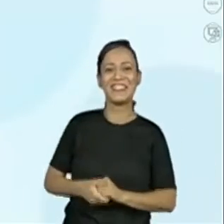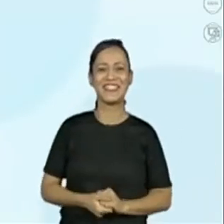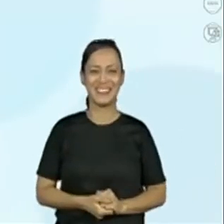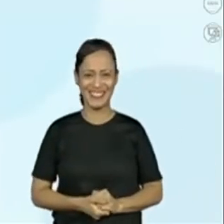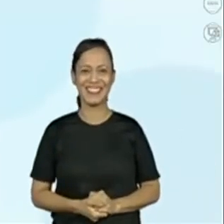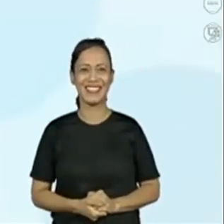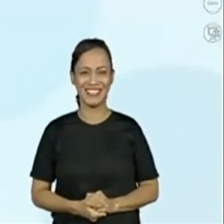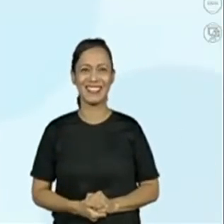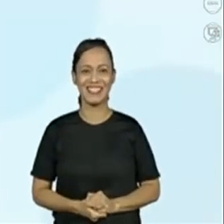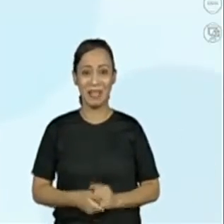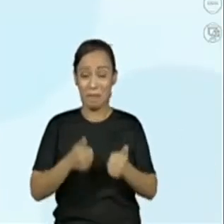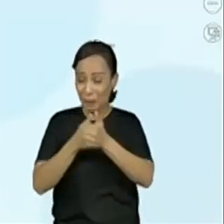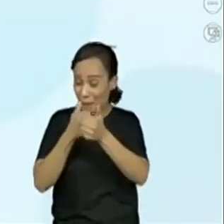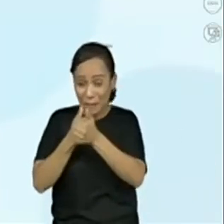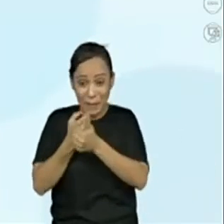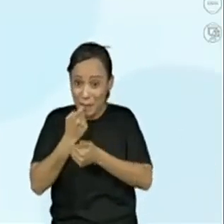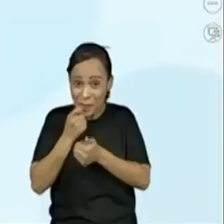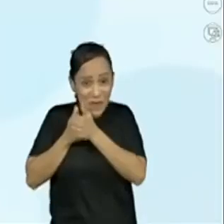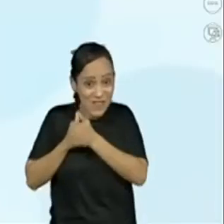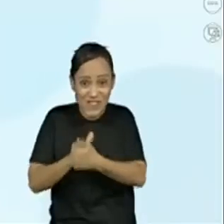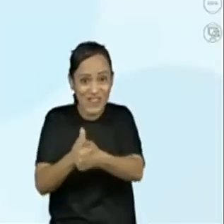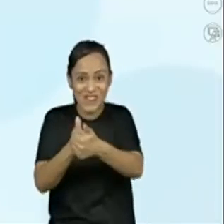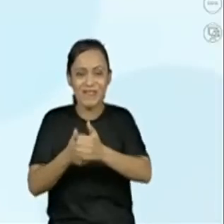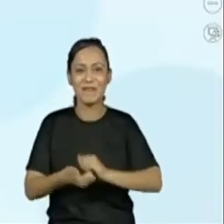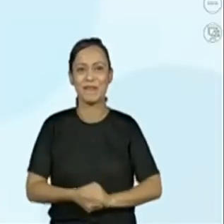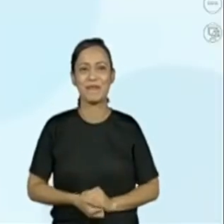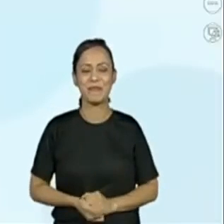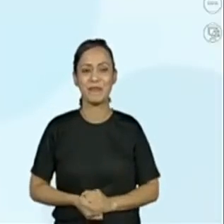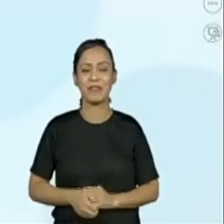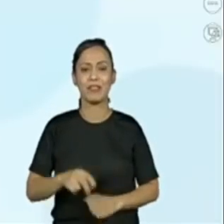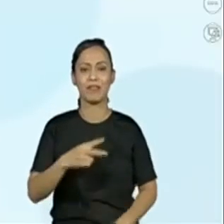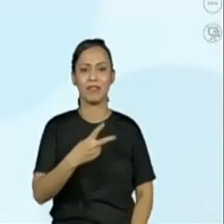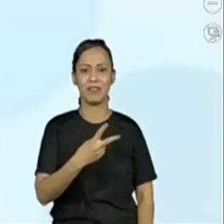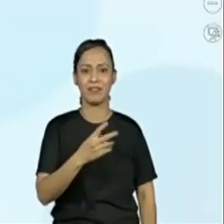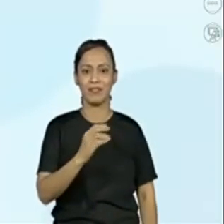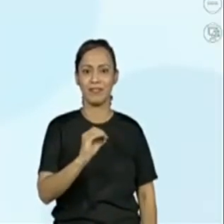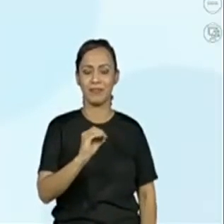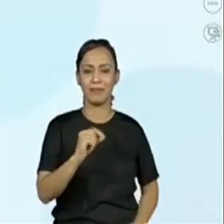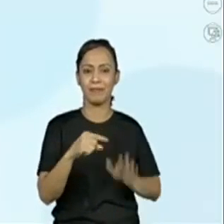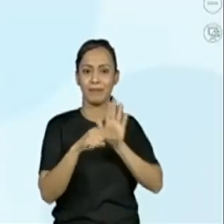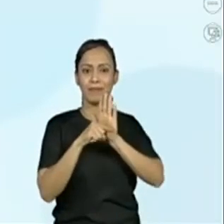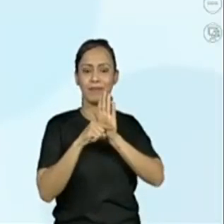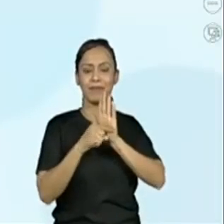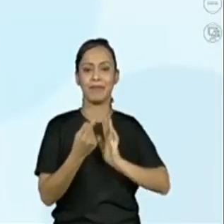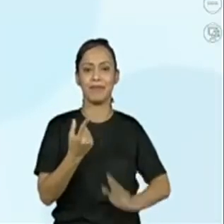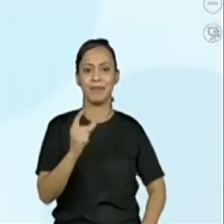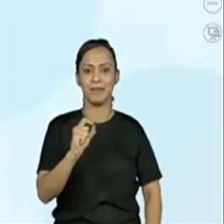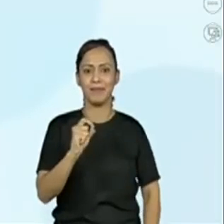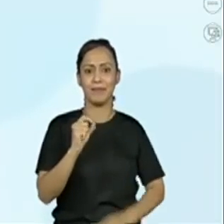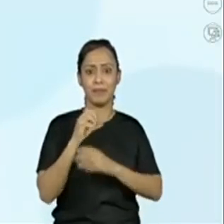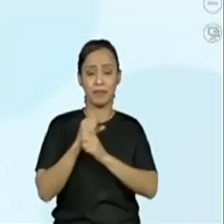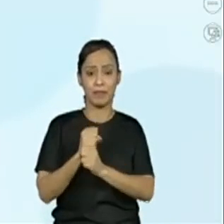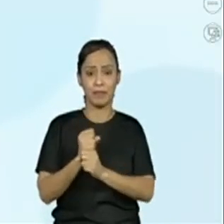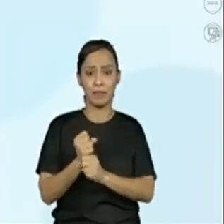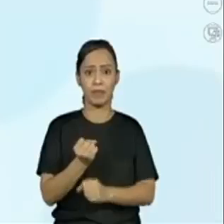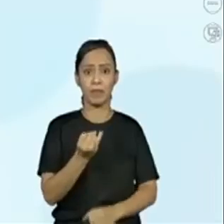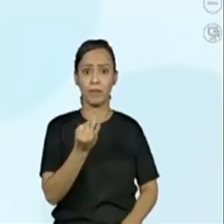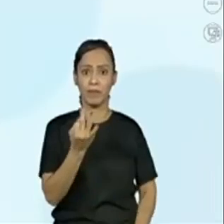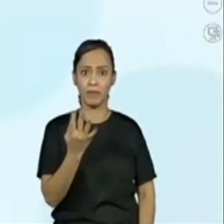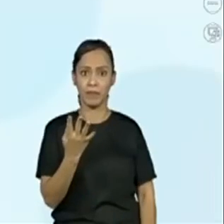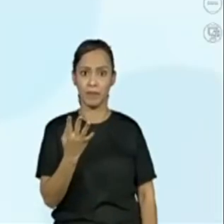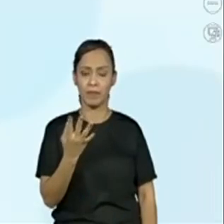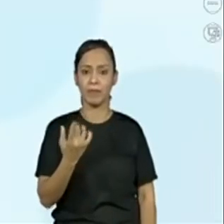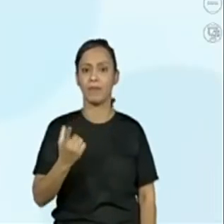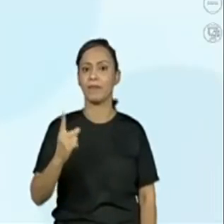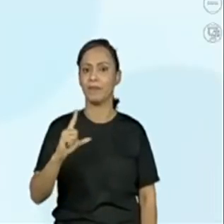a você, Progenô. 20 menos 10. Eu tenho aqui, então? 10. 10. A metade de 20,